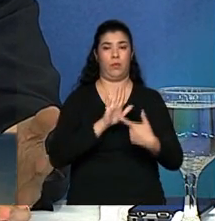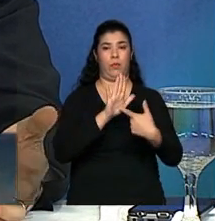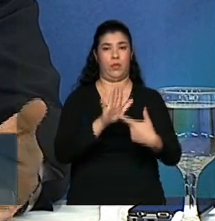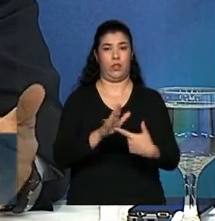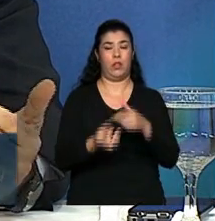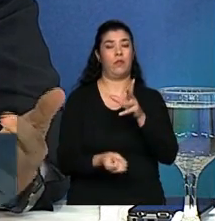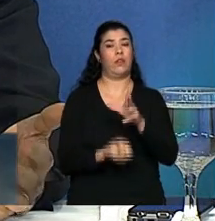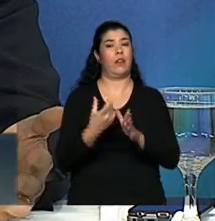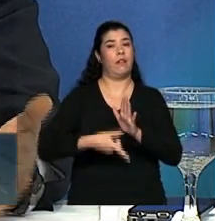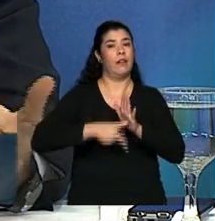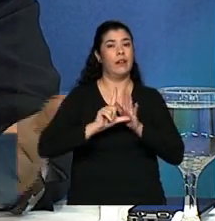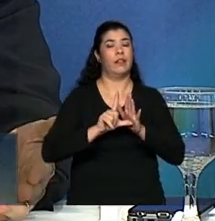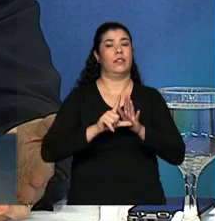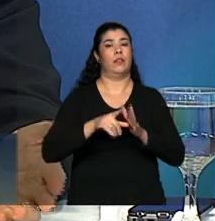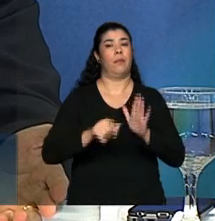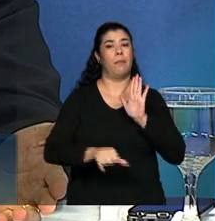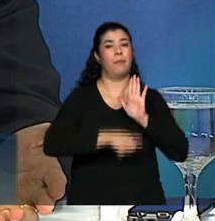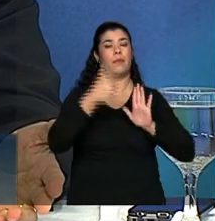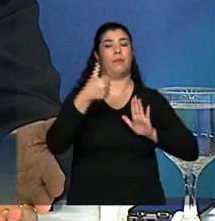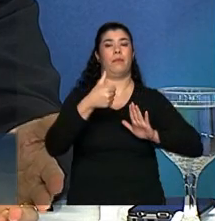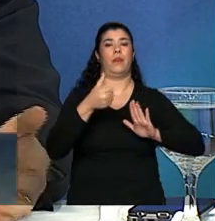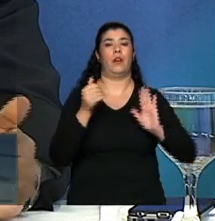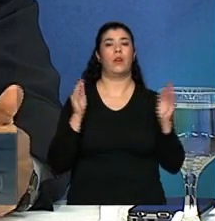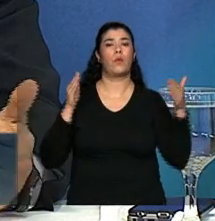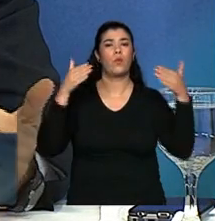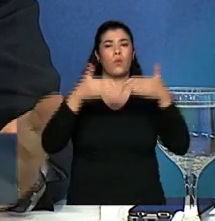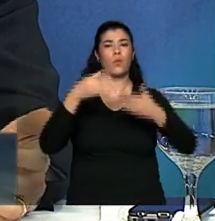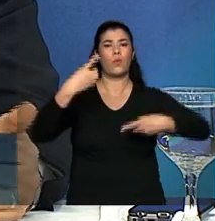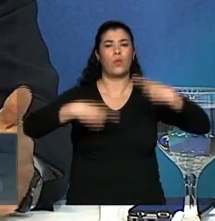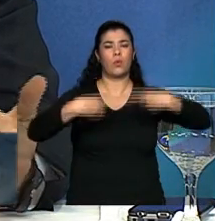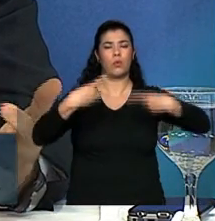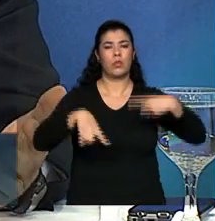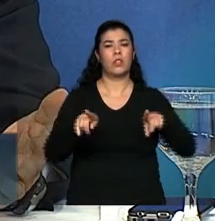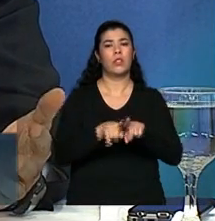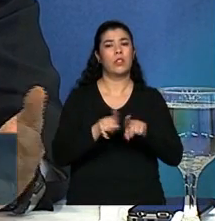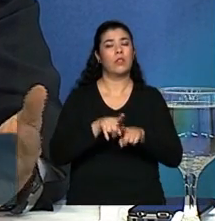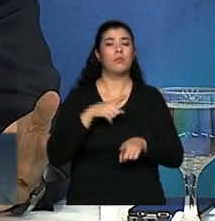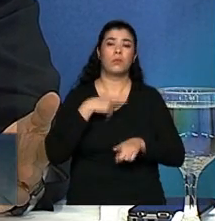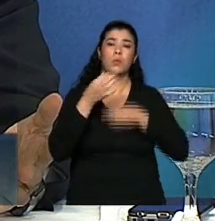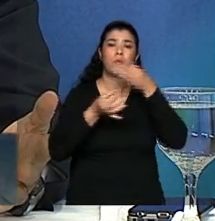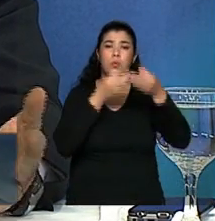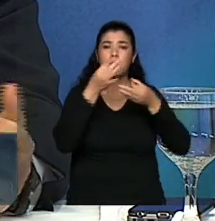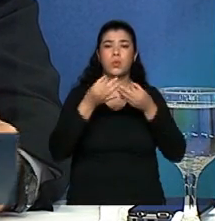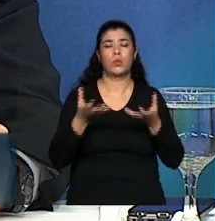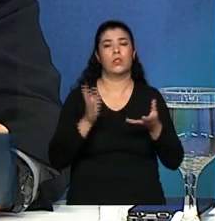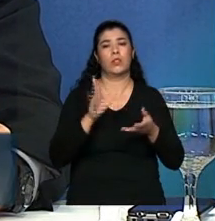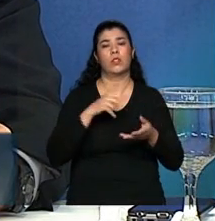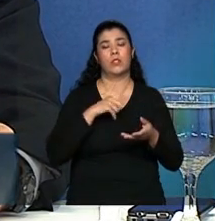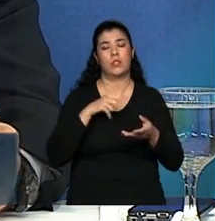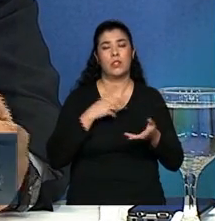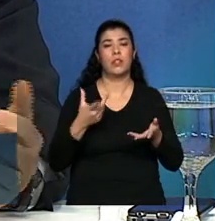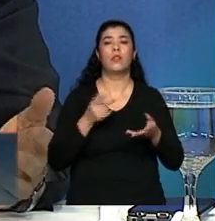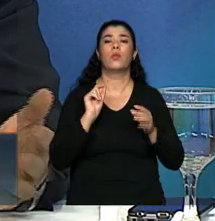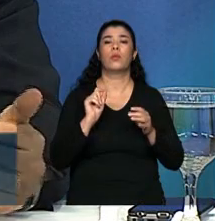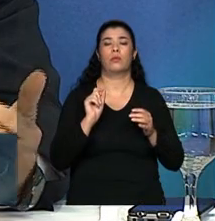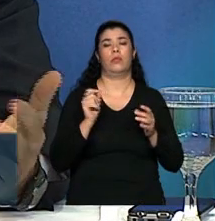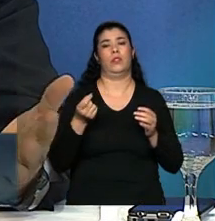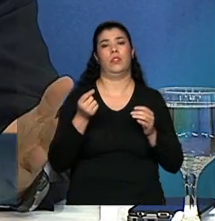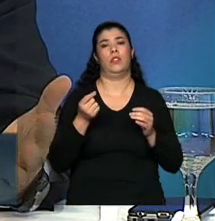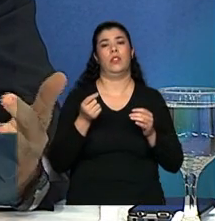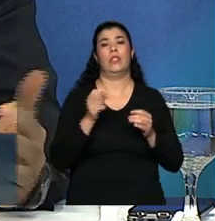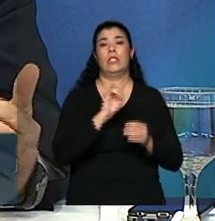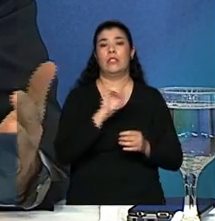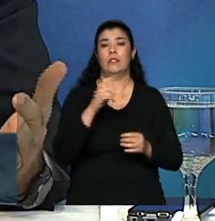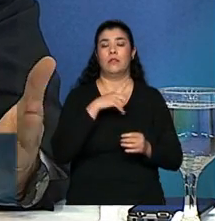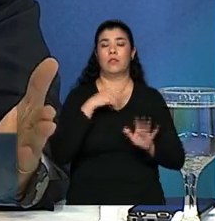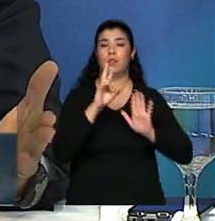Fórum para debater alternativas a esse tema. E uma das alternativas que havia sido colocada era justamente fazer, se